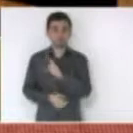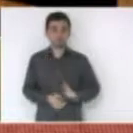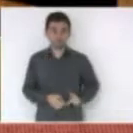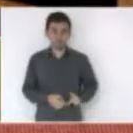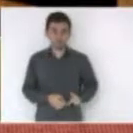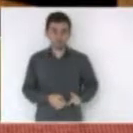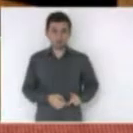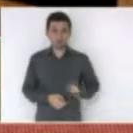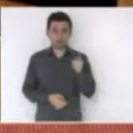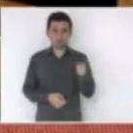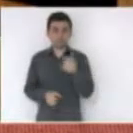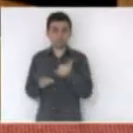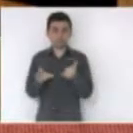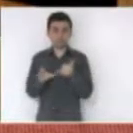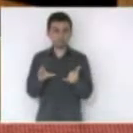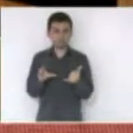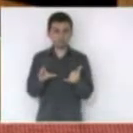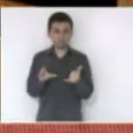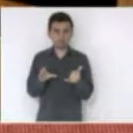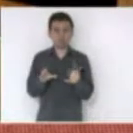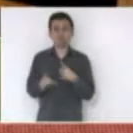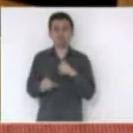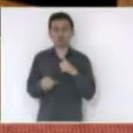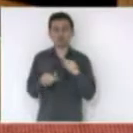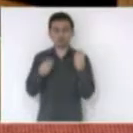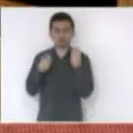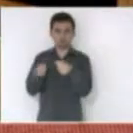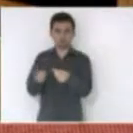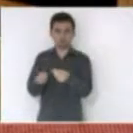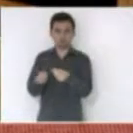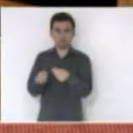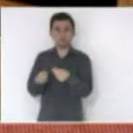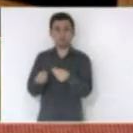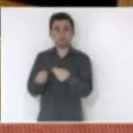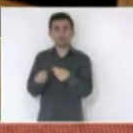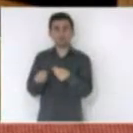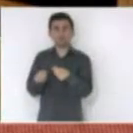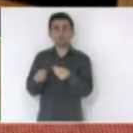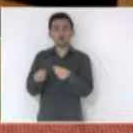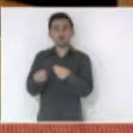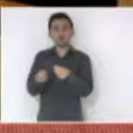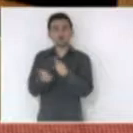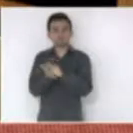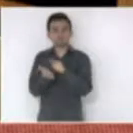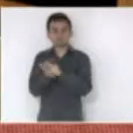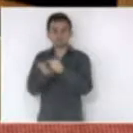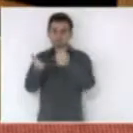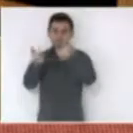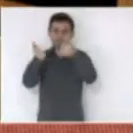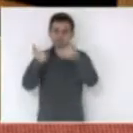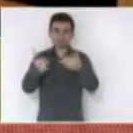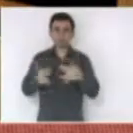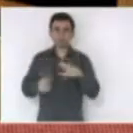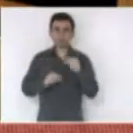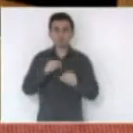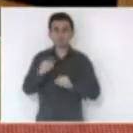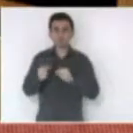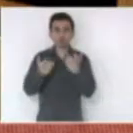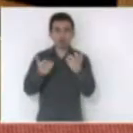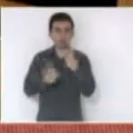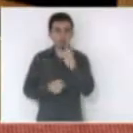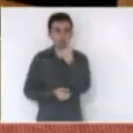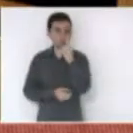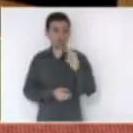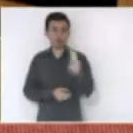eles receberam um portfólio onde trouxe toda a intenção da Selesc com esse mais de 1 bilhão e